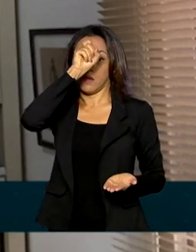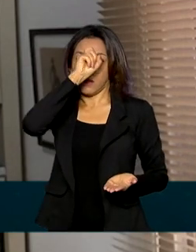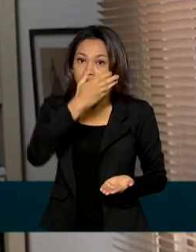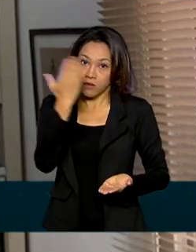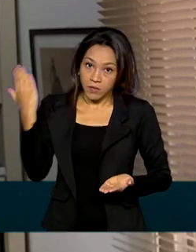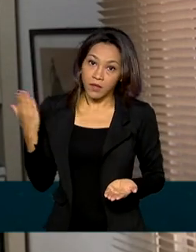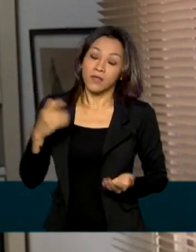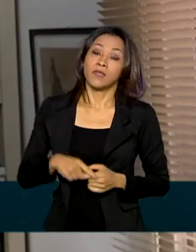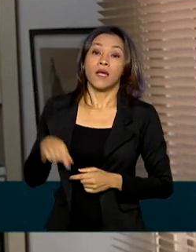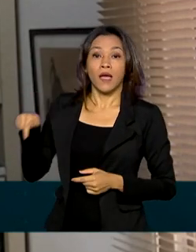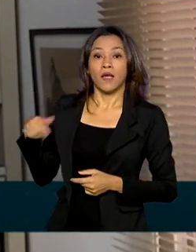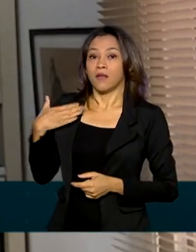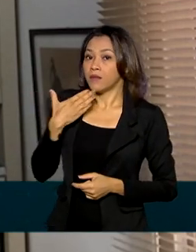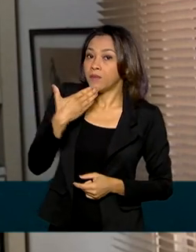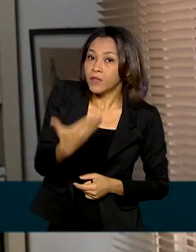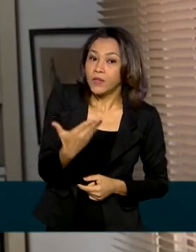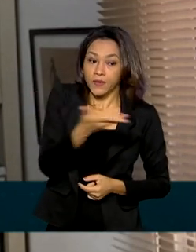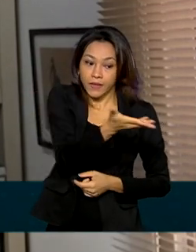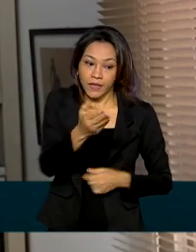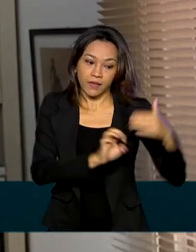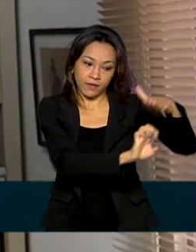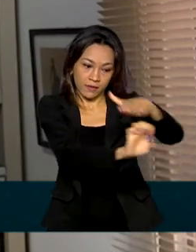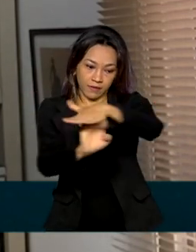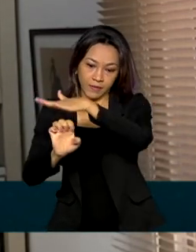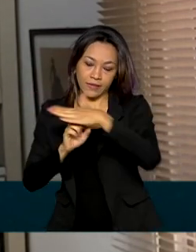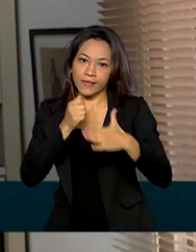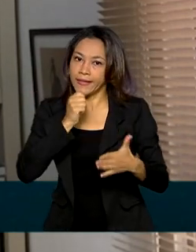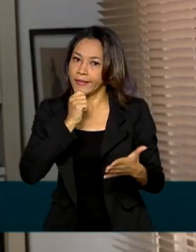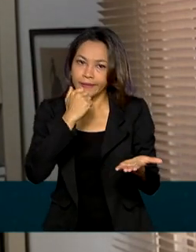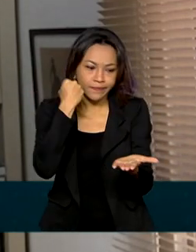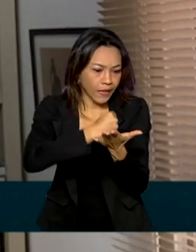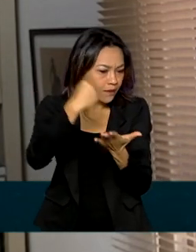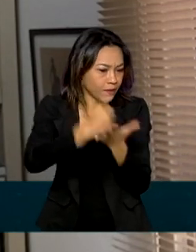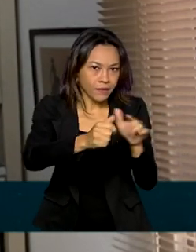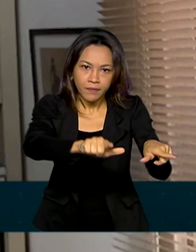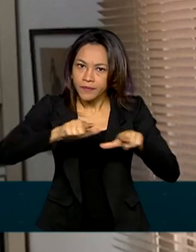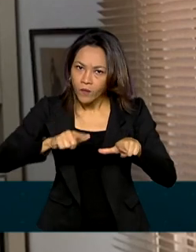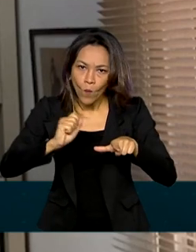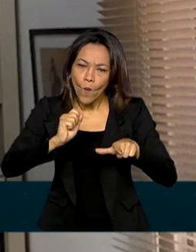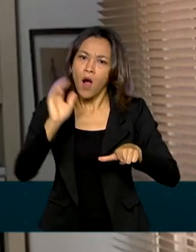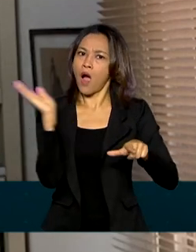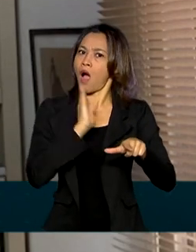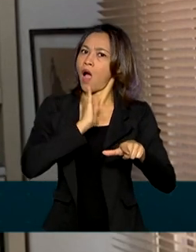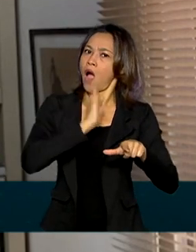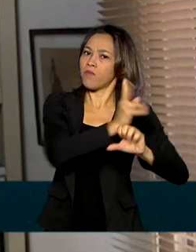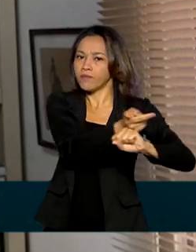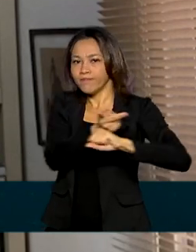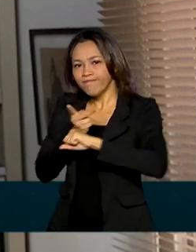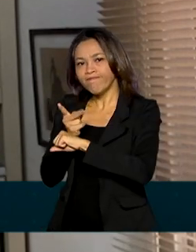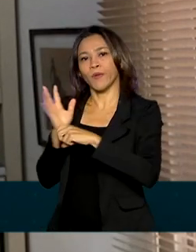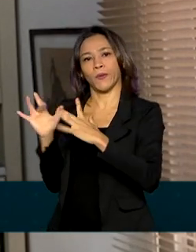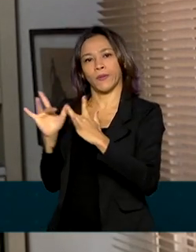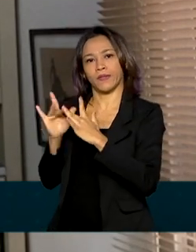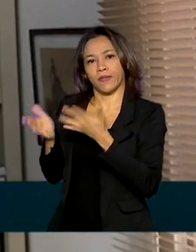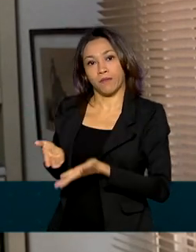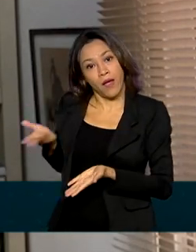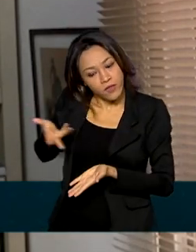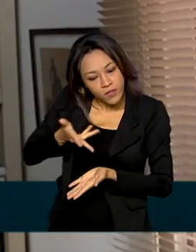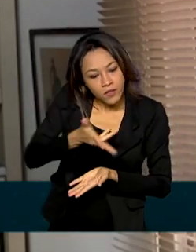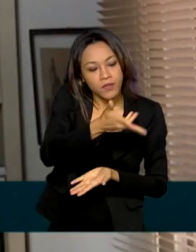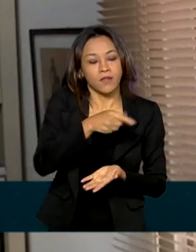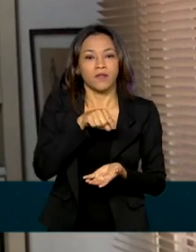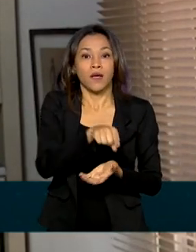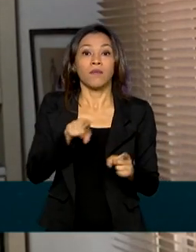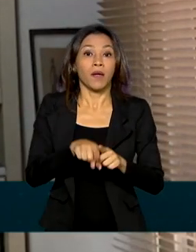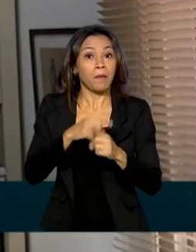fornecedores dos insumos ainda sem registro entrem em contato para agilizar processos e aumentar a oferta